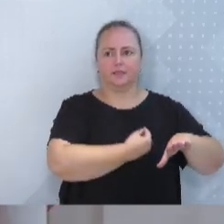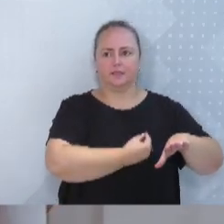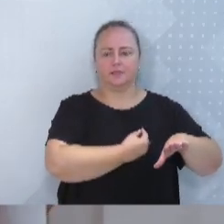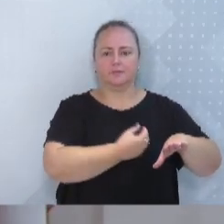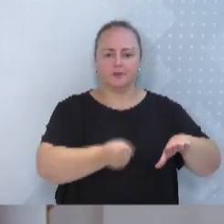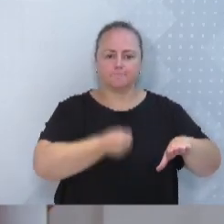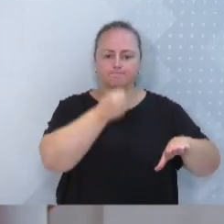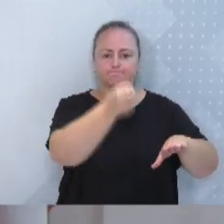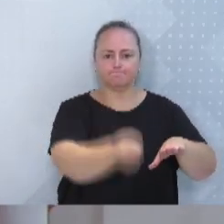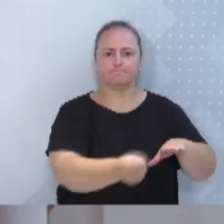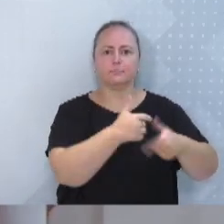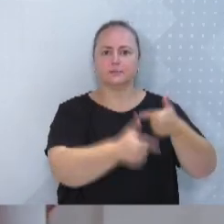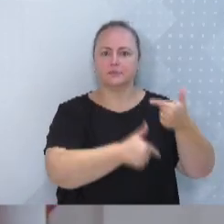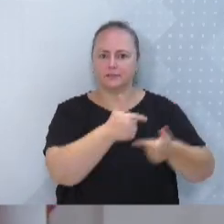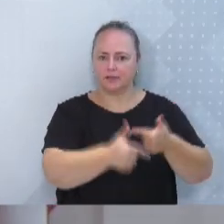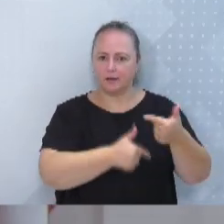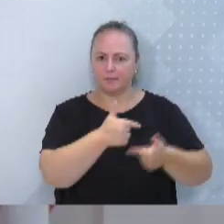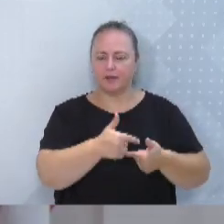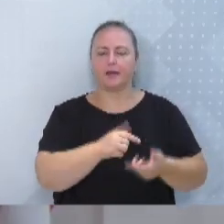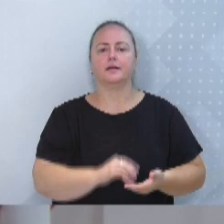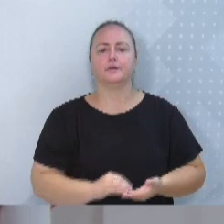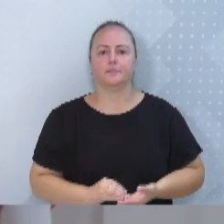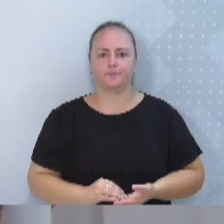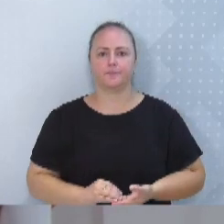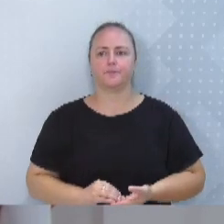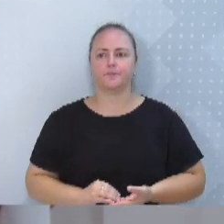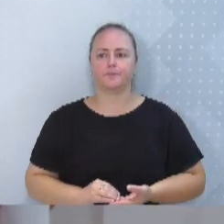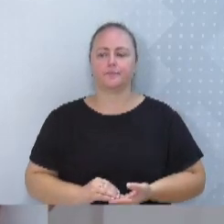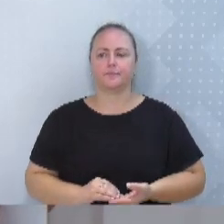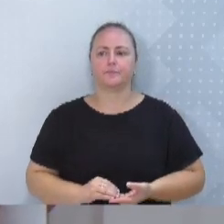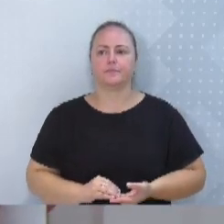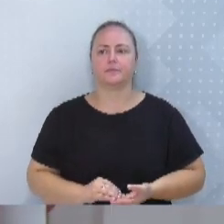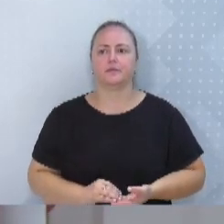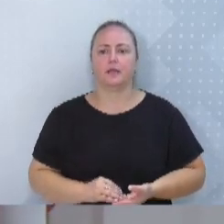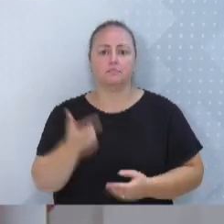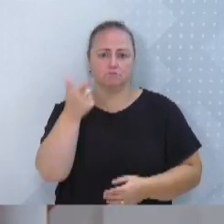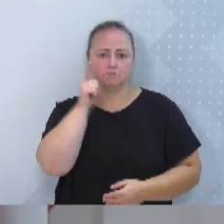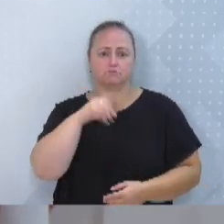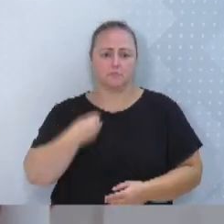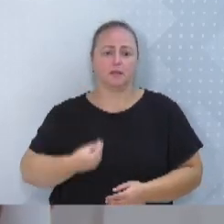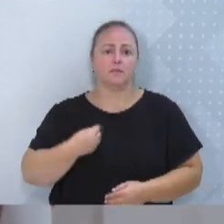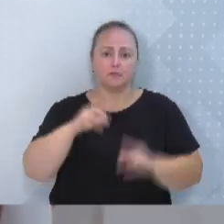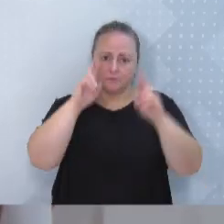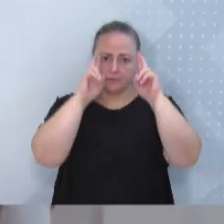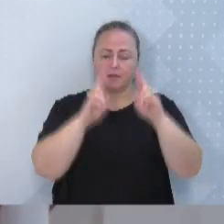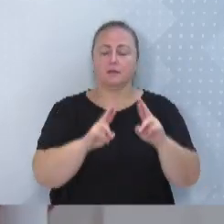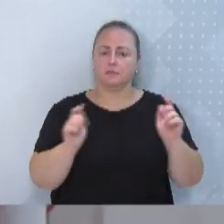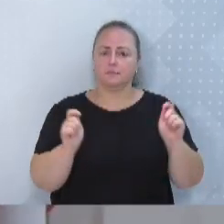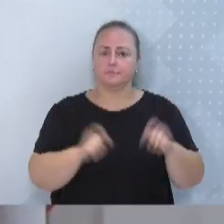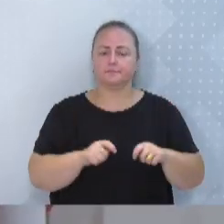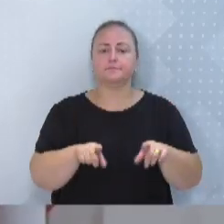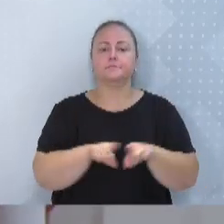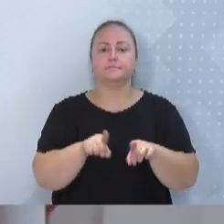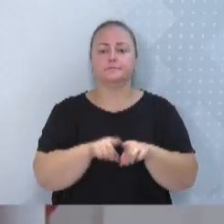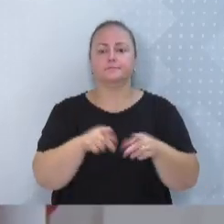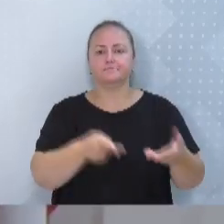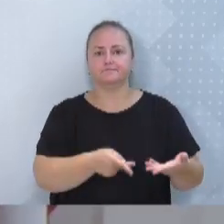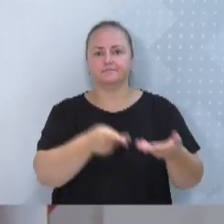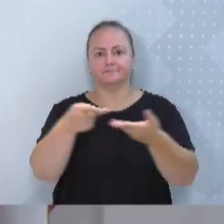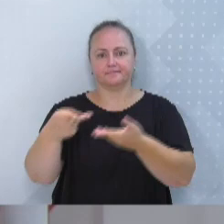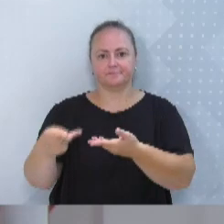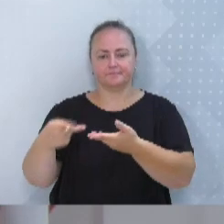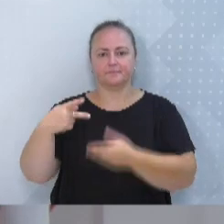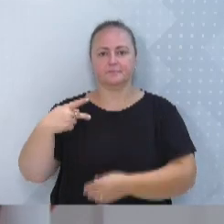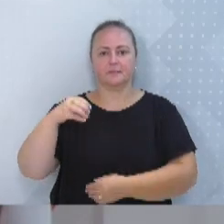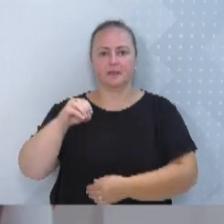reinserção no mercado de trabalho, para ter uma vida mais digna. Realizamos também visita na OSC por Amor, no